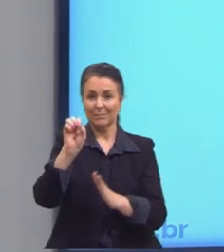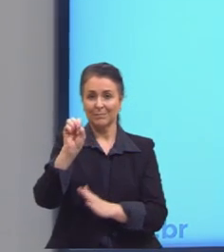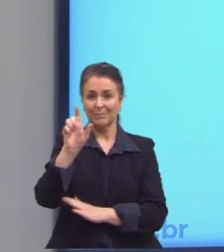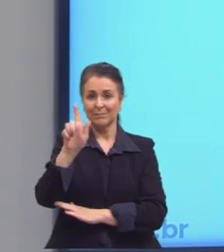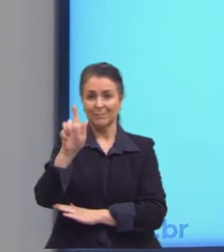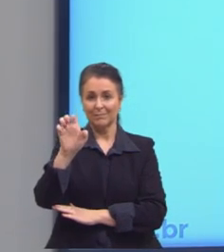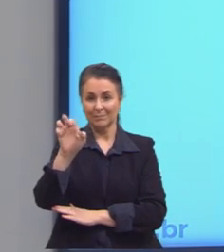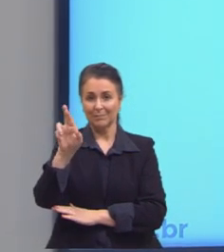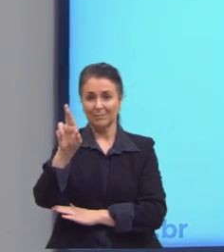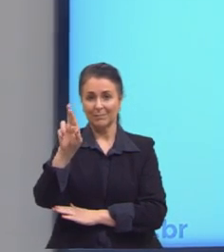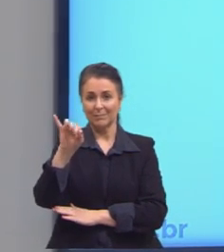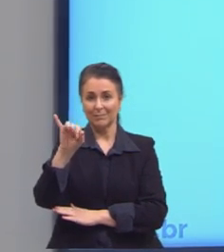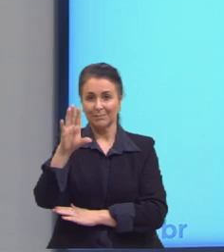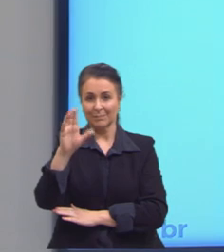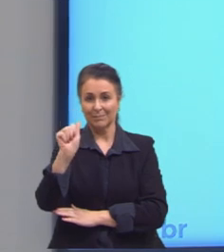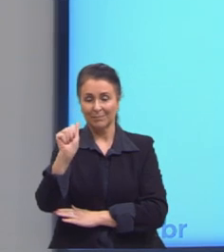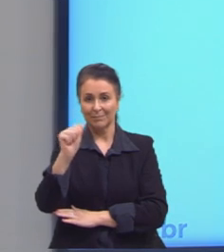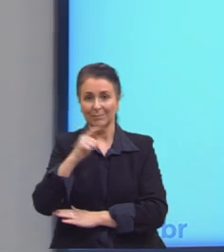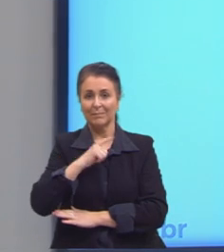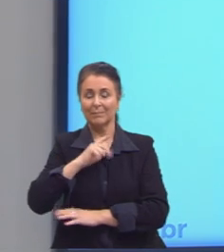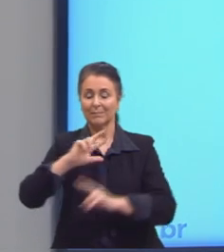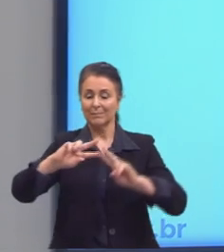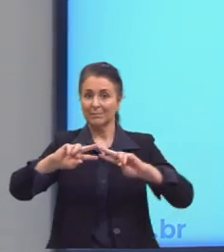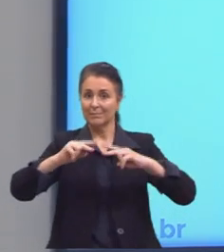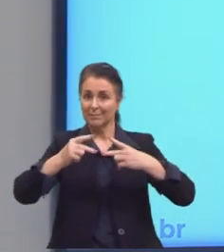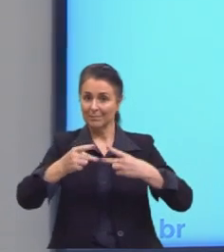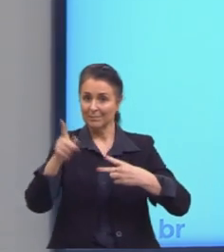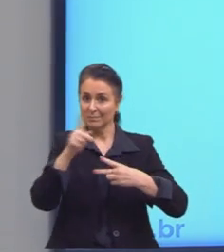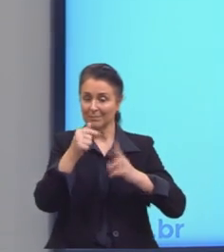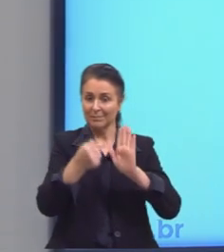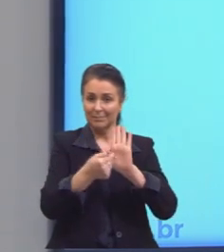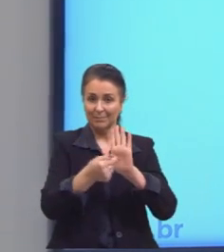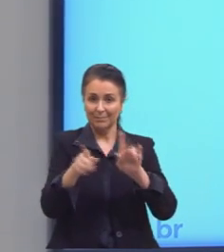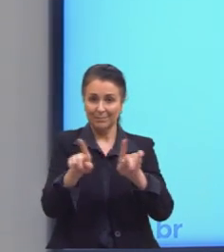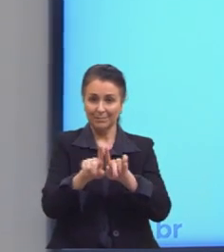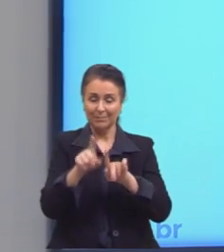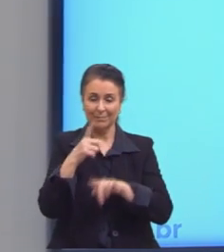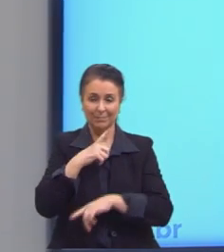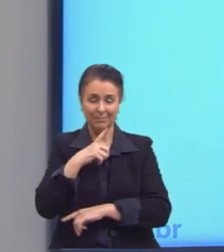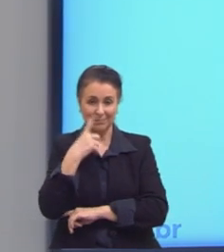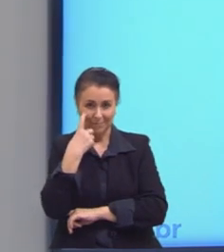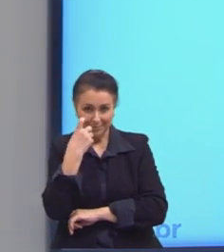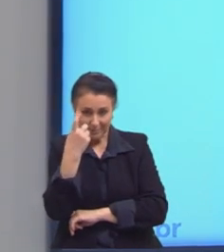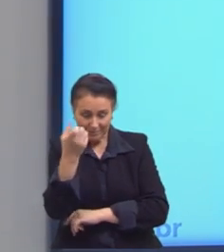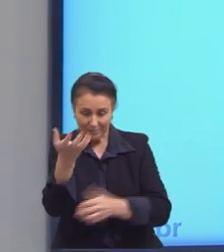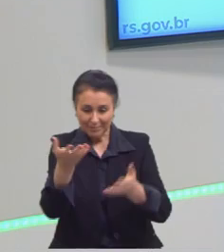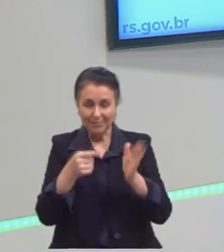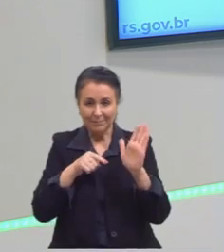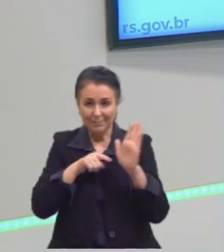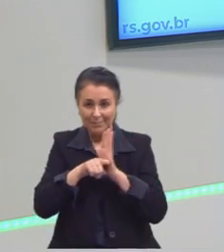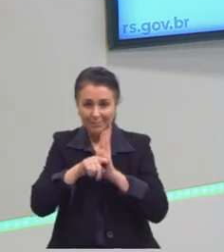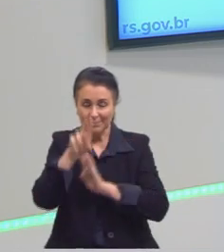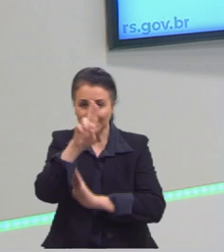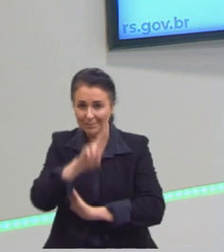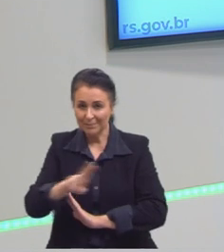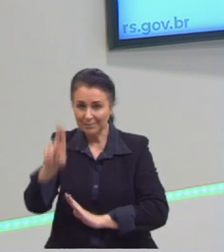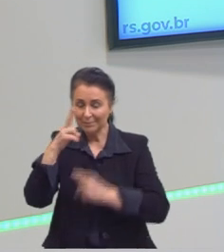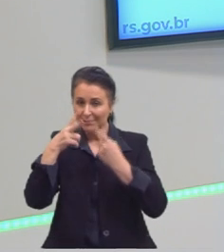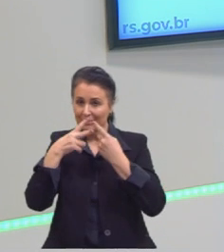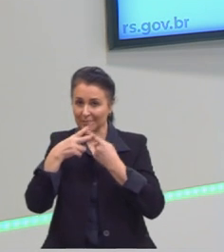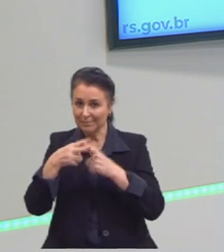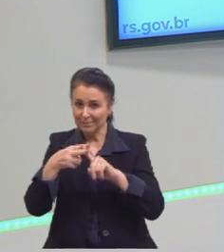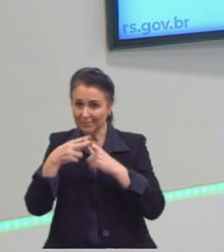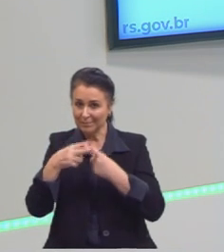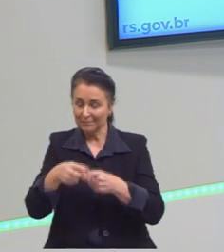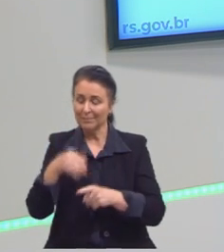Eu deixei aqui abaixo o link também, caso vocês tenham interesse, queiram pesquisar, utilizar essa ferramenta, que ela é